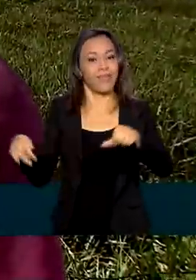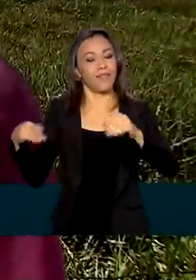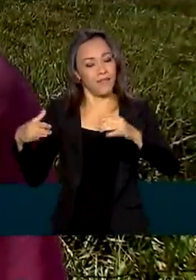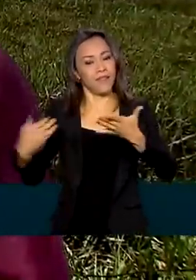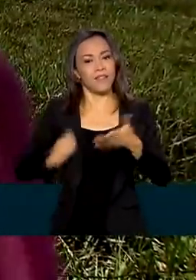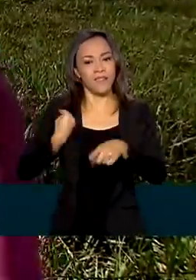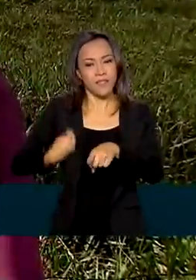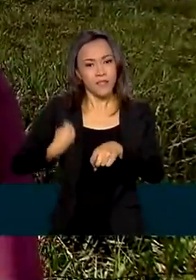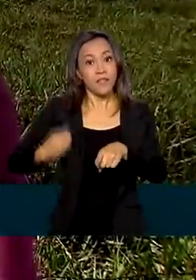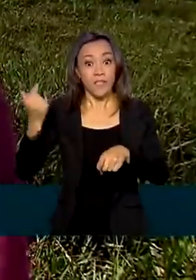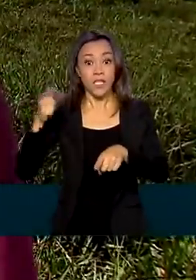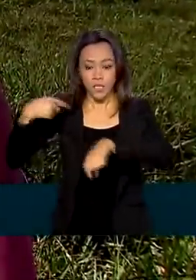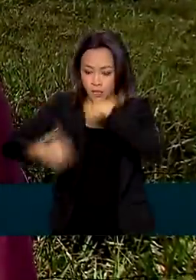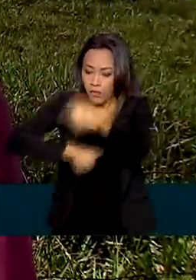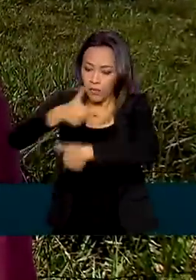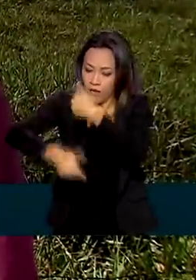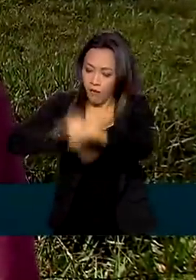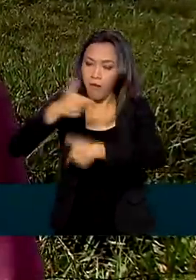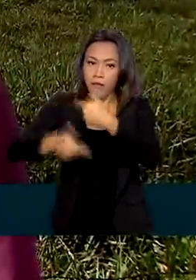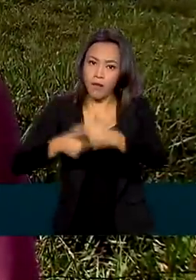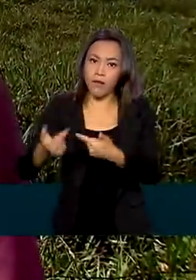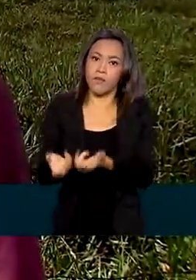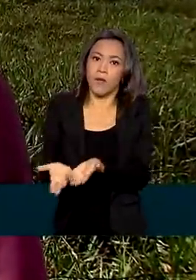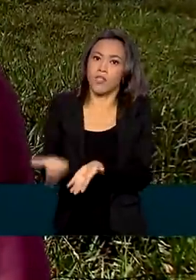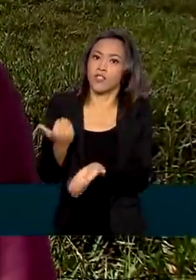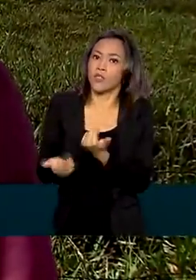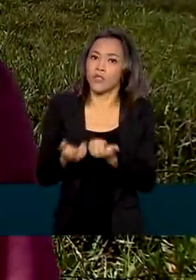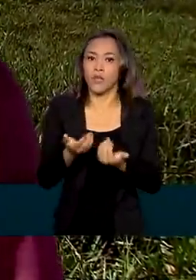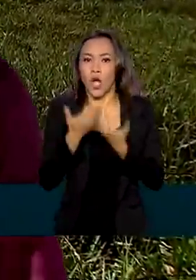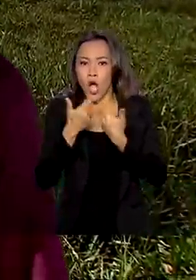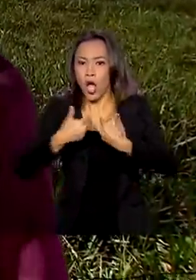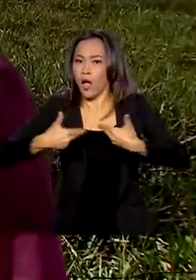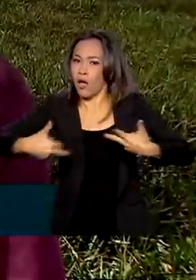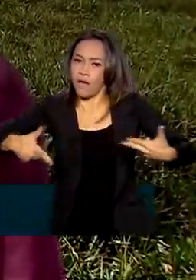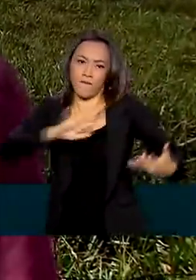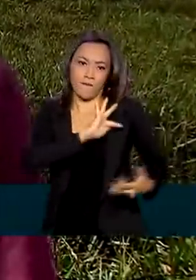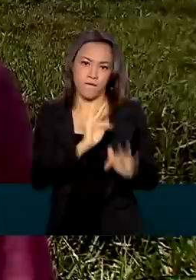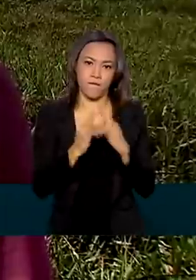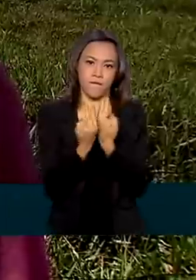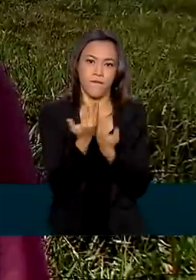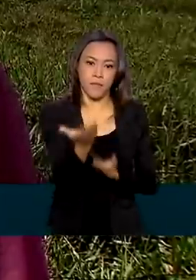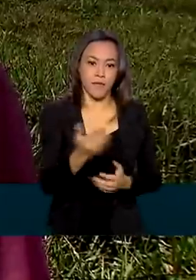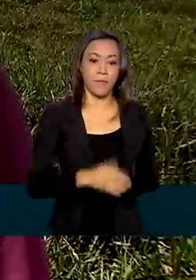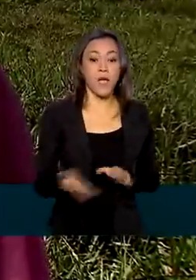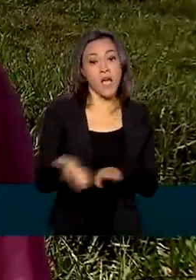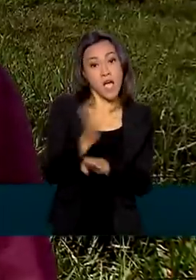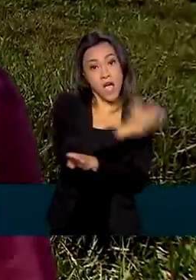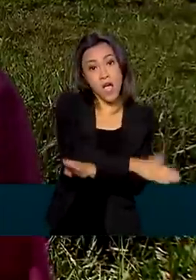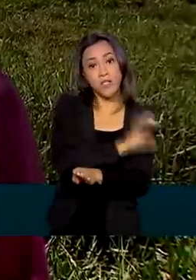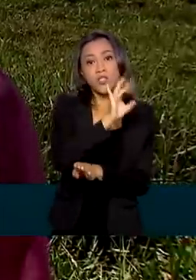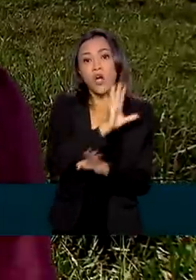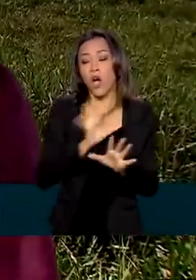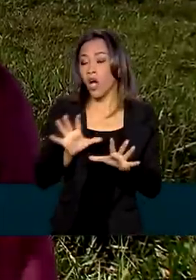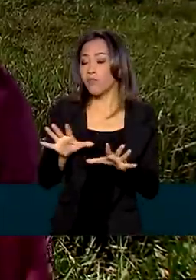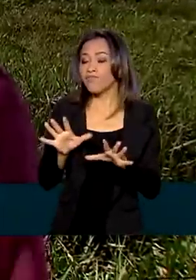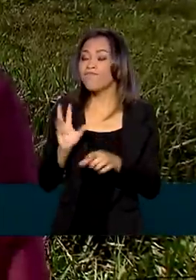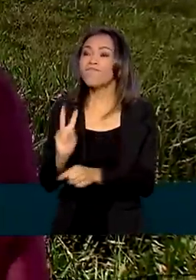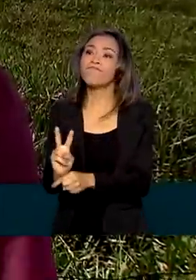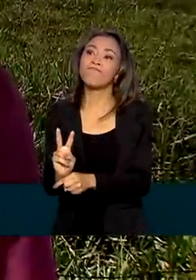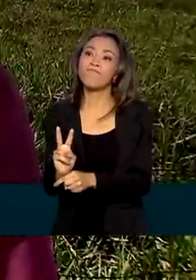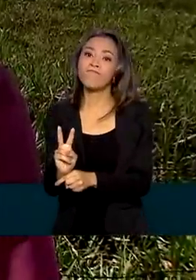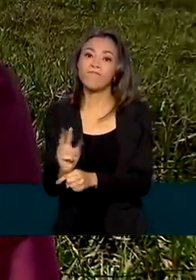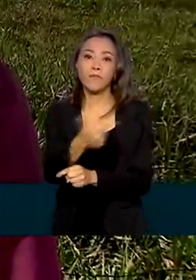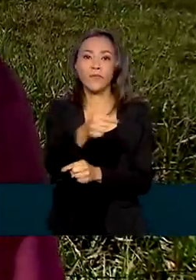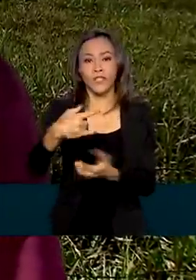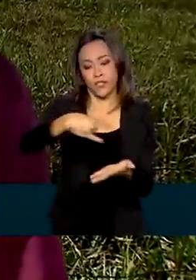e de onde tira o sustento da família. Até então, nós só éramos agregados, porque nós não tínhamos nenhuma